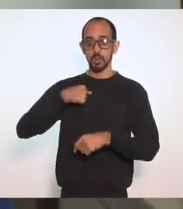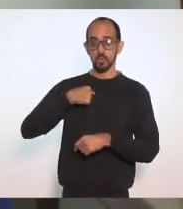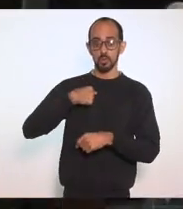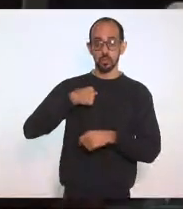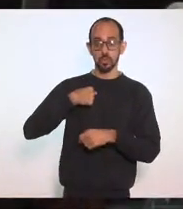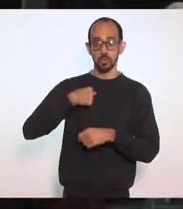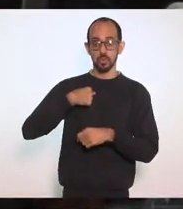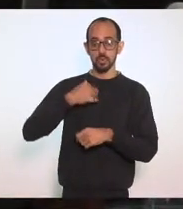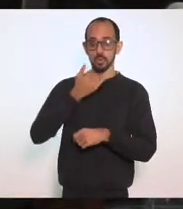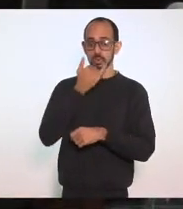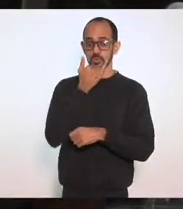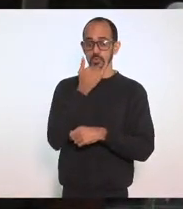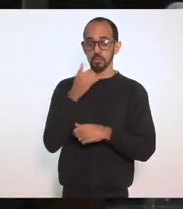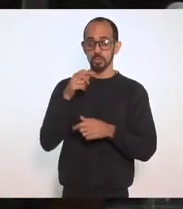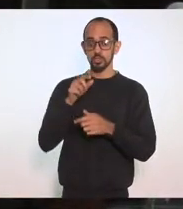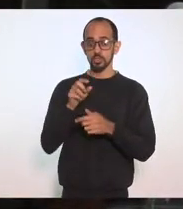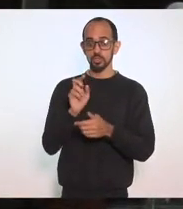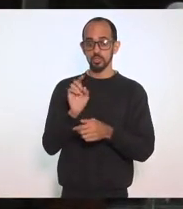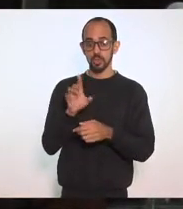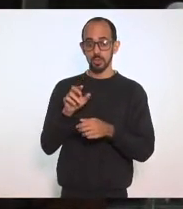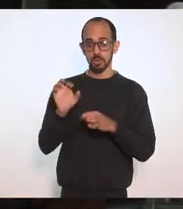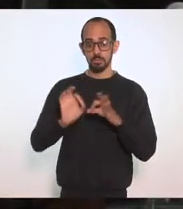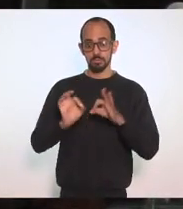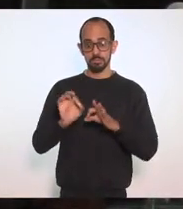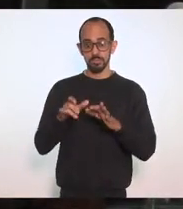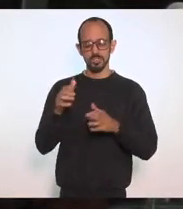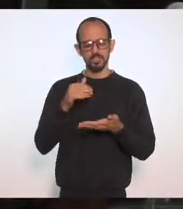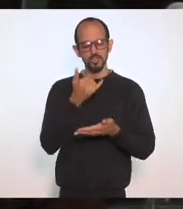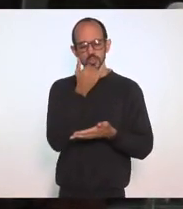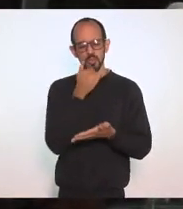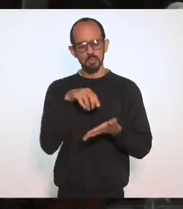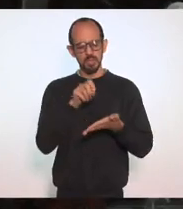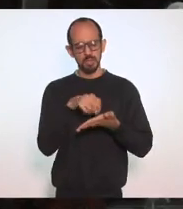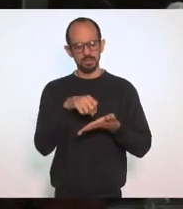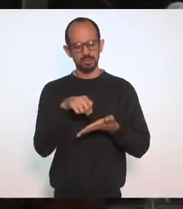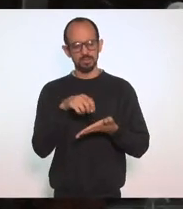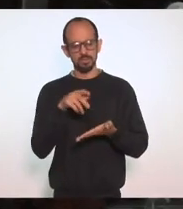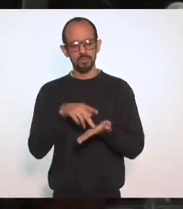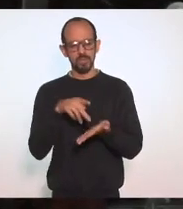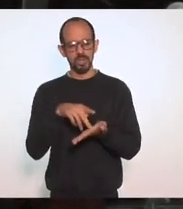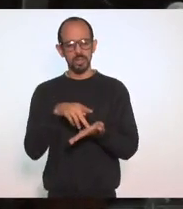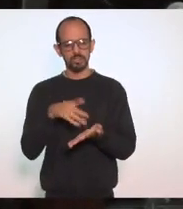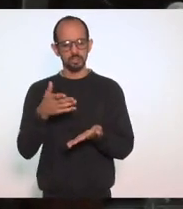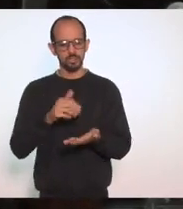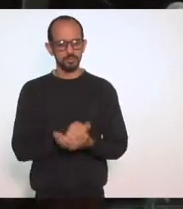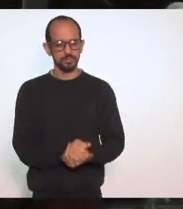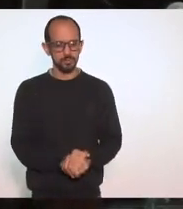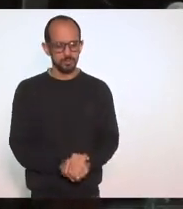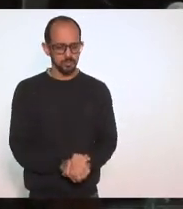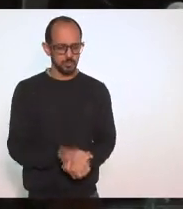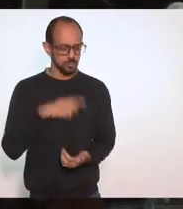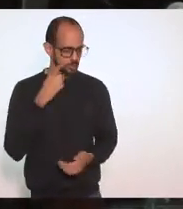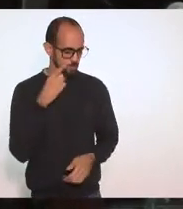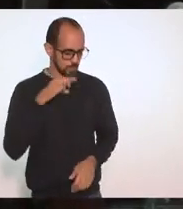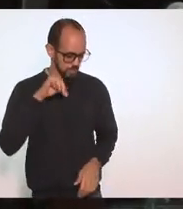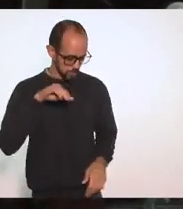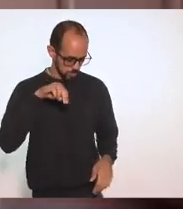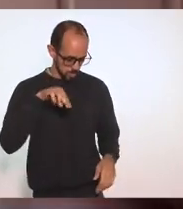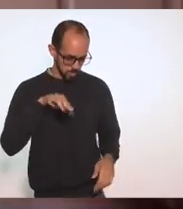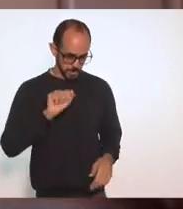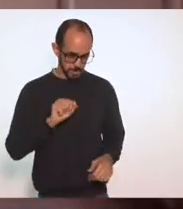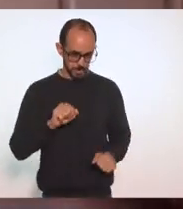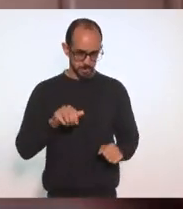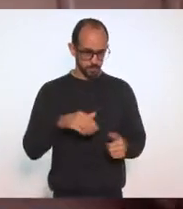para manter a ordem aqui É verdade Estava escrito aqui Desculpa Deputada Mônica Francisco Obrigada presidenta